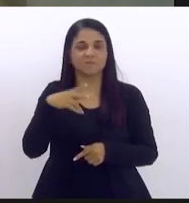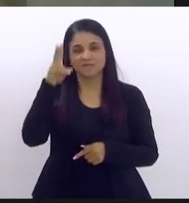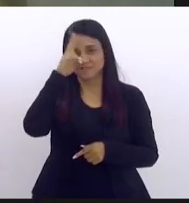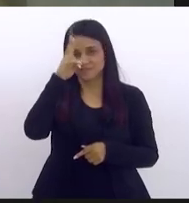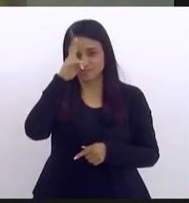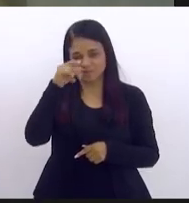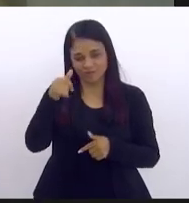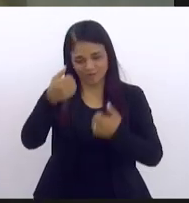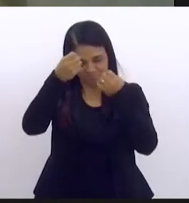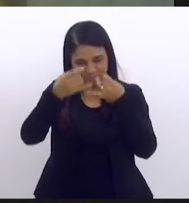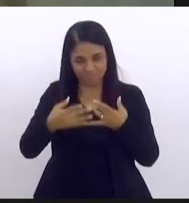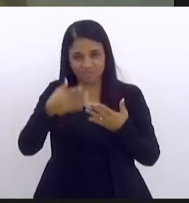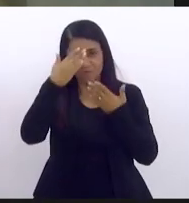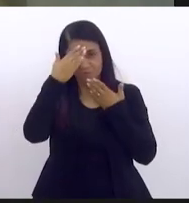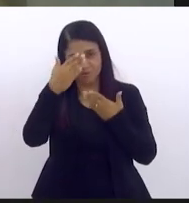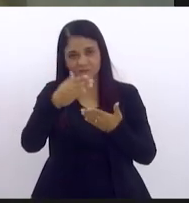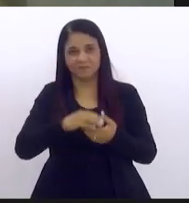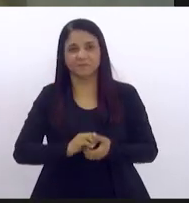obrigado